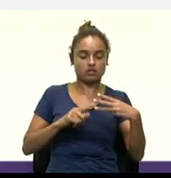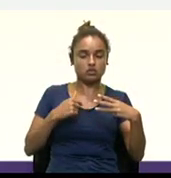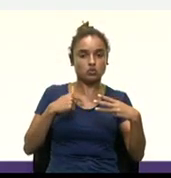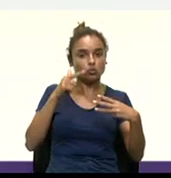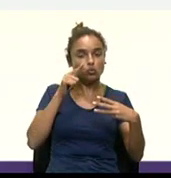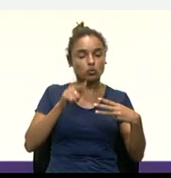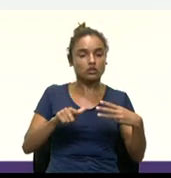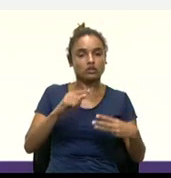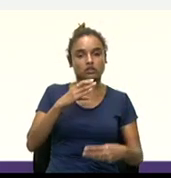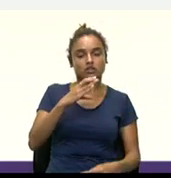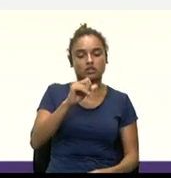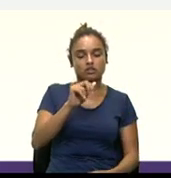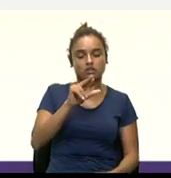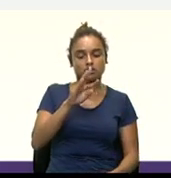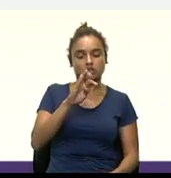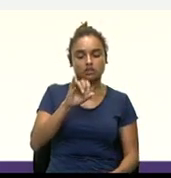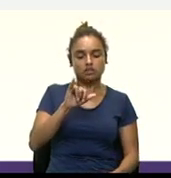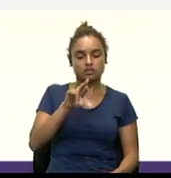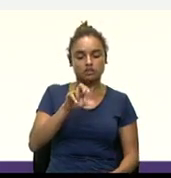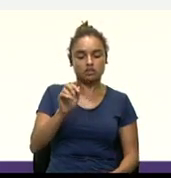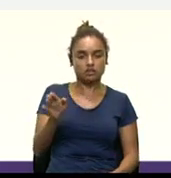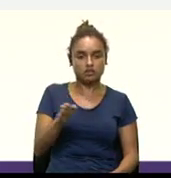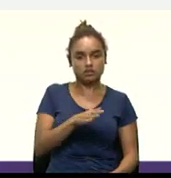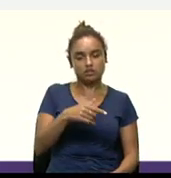carteira. Vou, então,